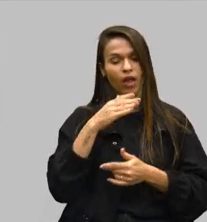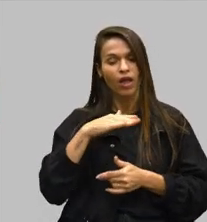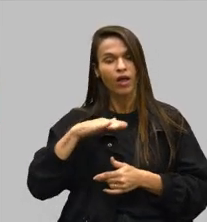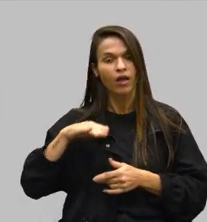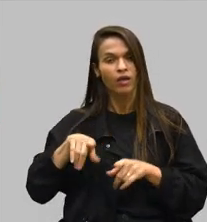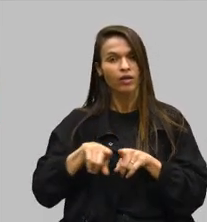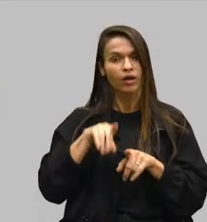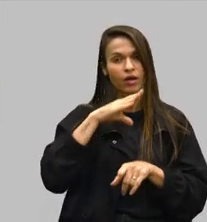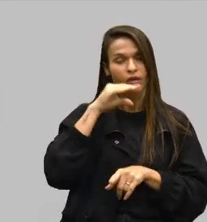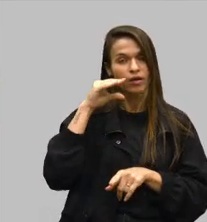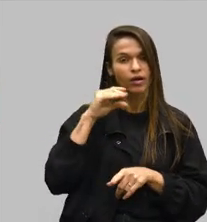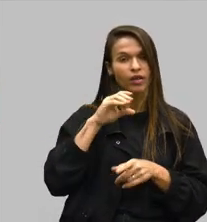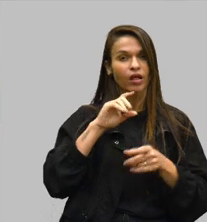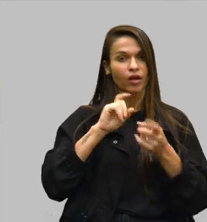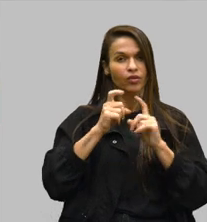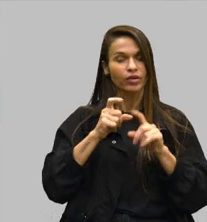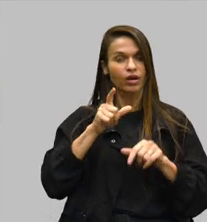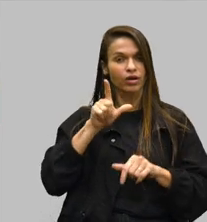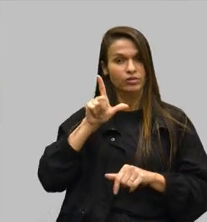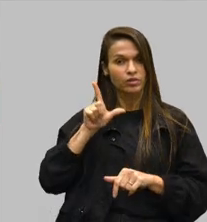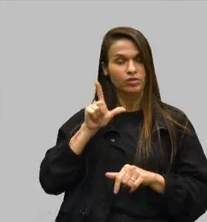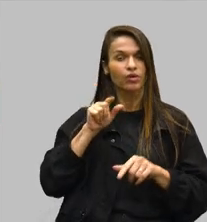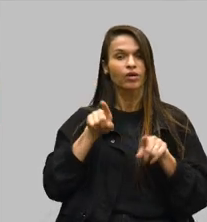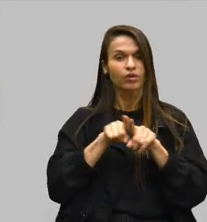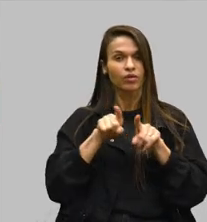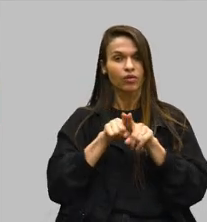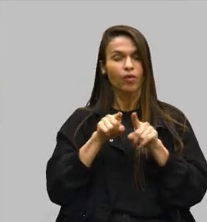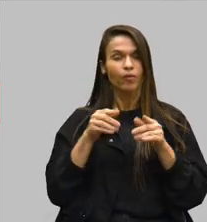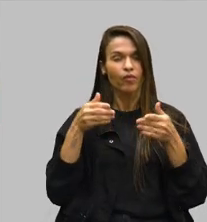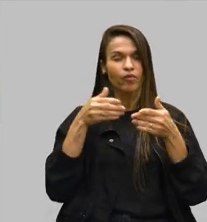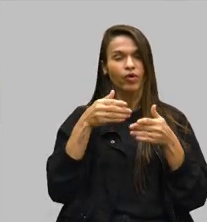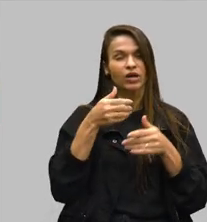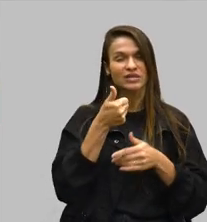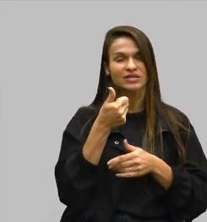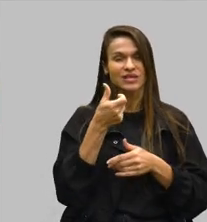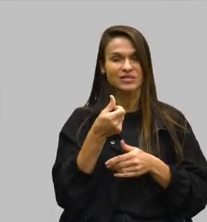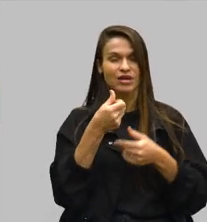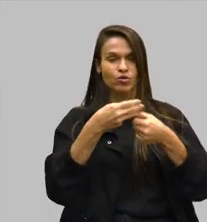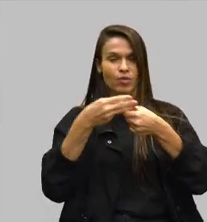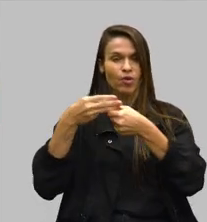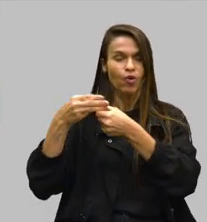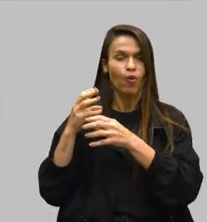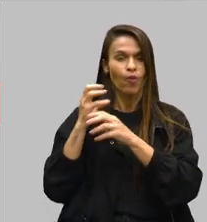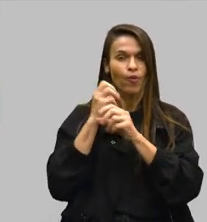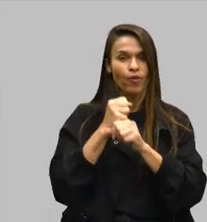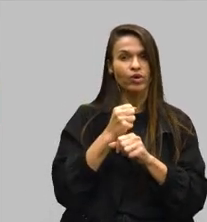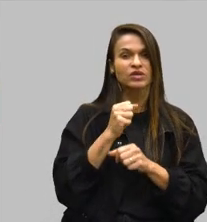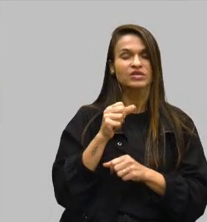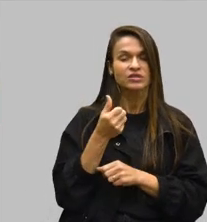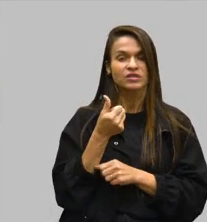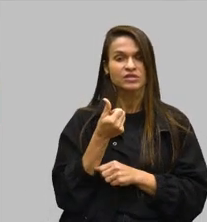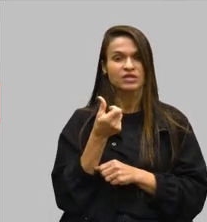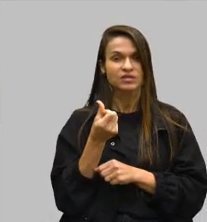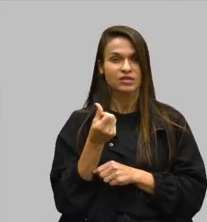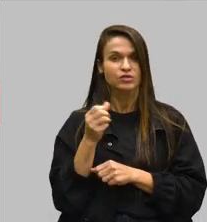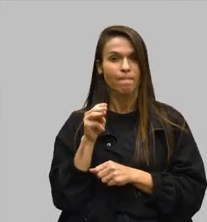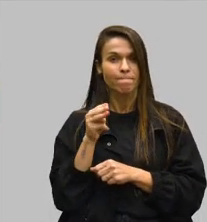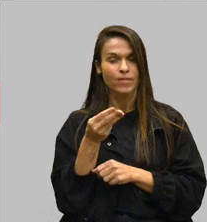adolescentes na reunião anterior, abrangendo 16 municípios e totalizando R 792 mil por ano.